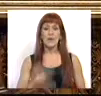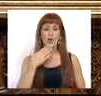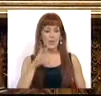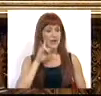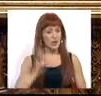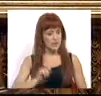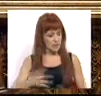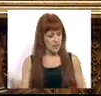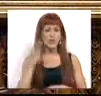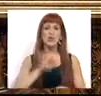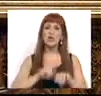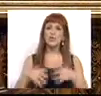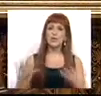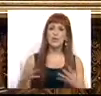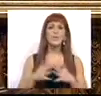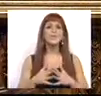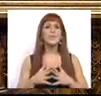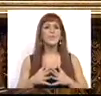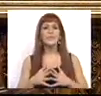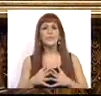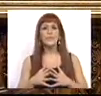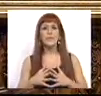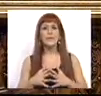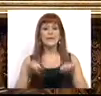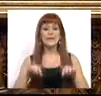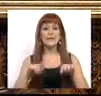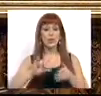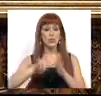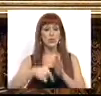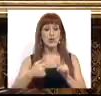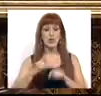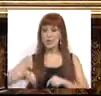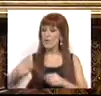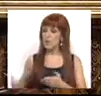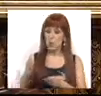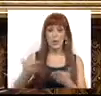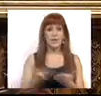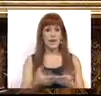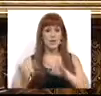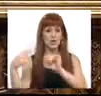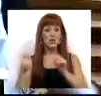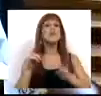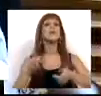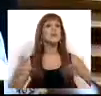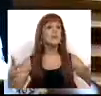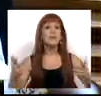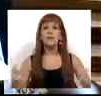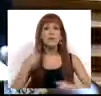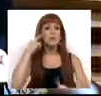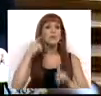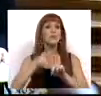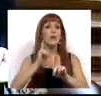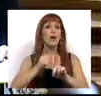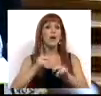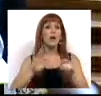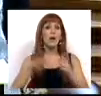Obrigada, Sra. Presidente, Sras. e Srs. Deputados. Este projeto que os verdes hoje aqui trazem a discussão, que visa